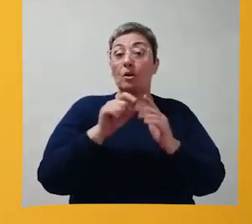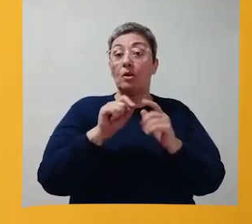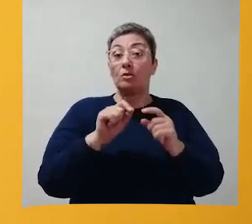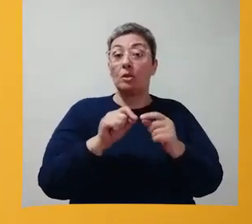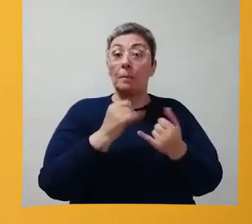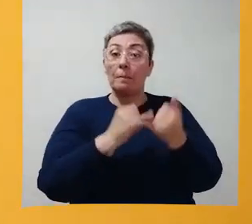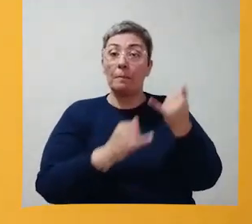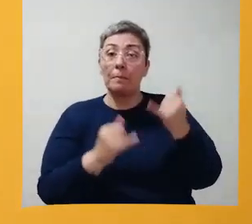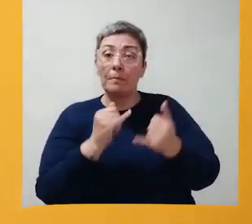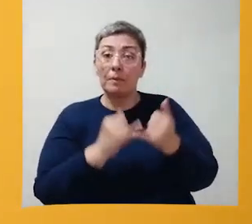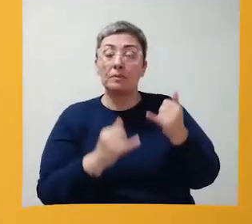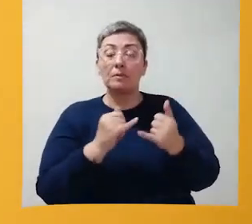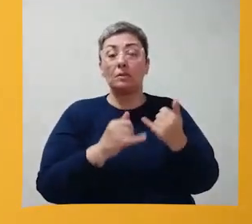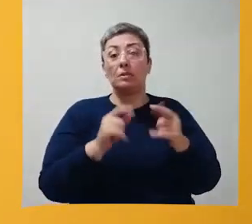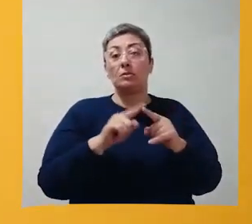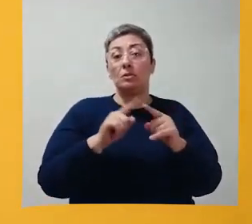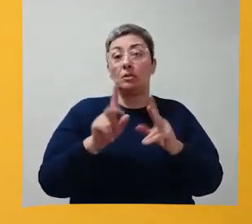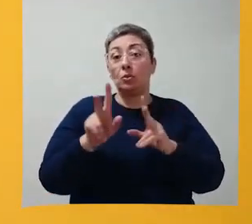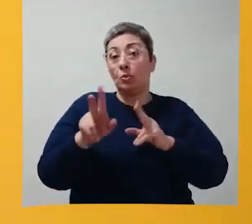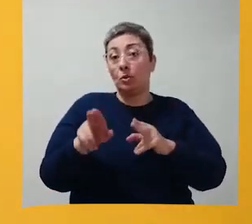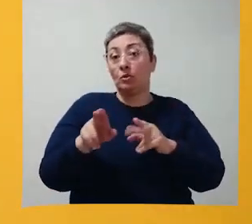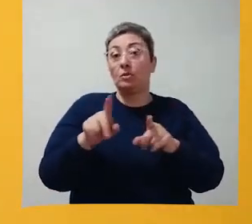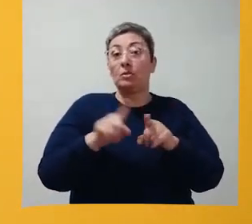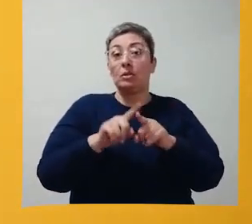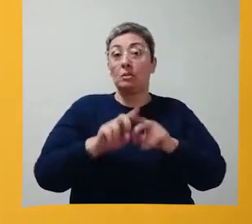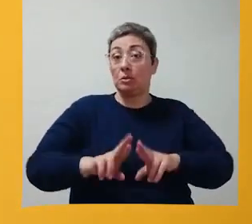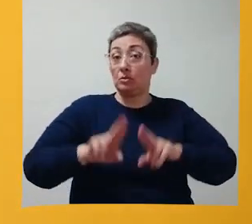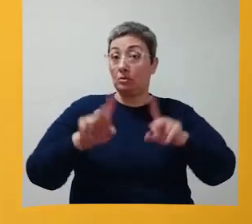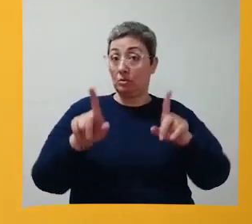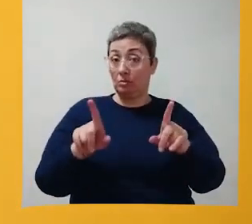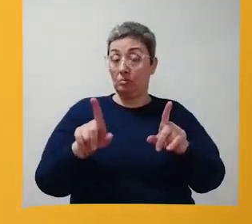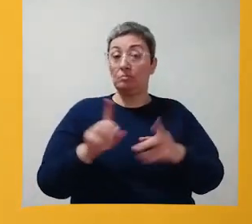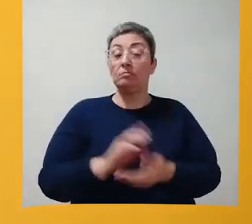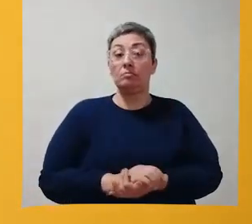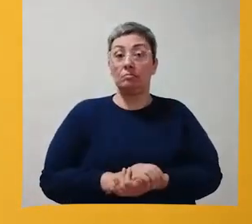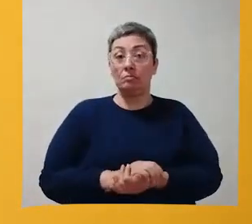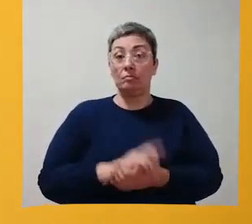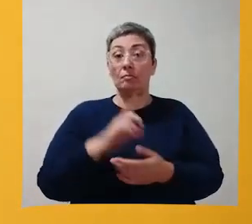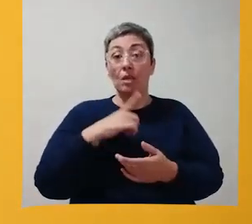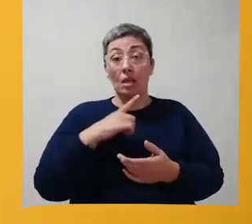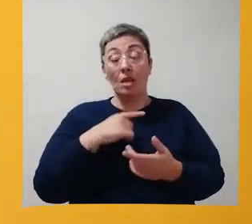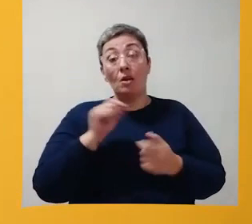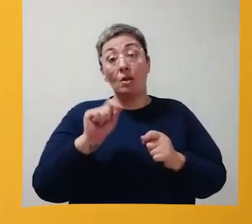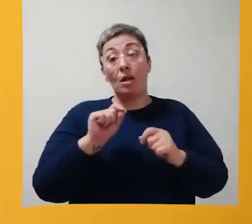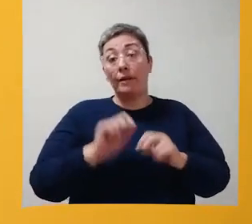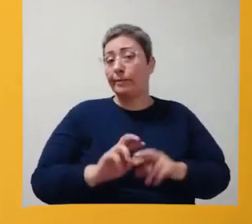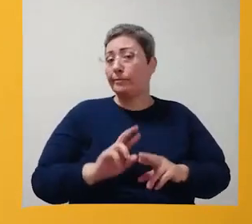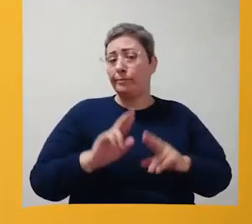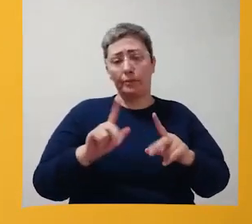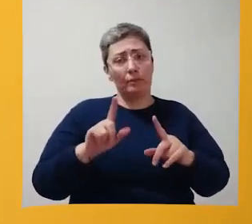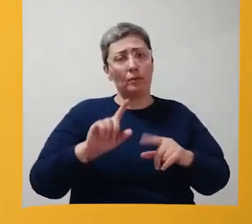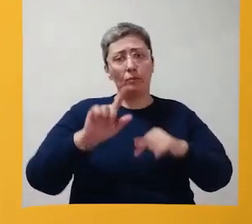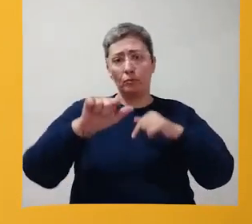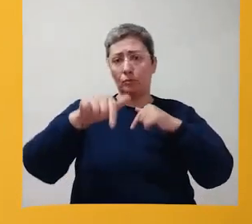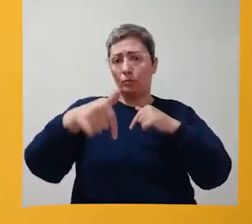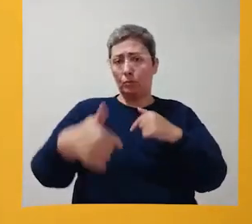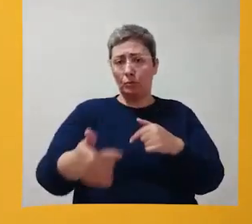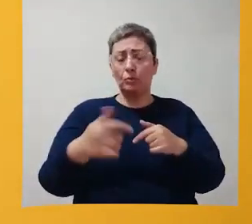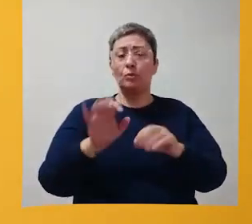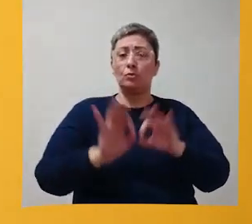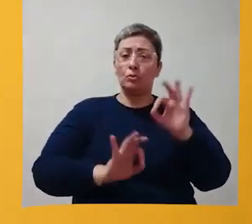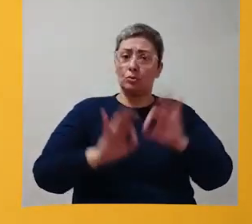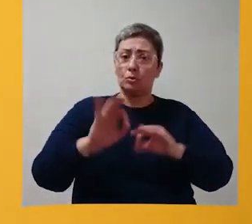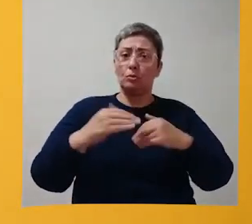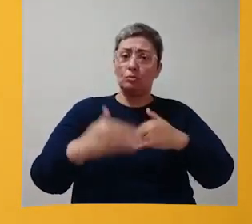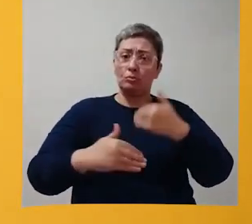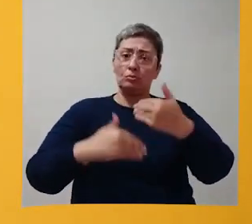similaridade, de igual e de diferente. Isso faz toda a diferença depois no